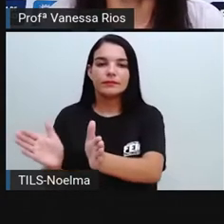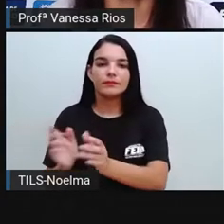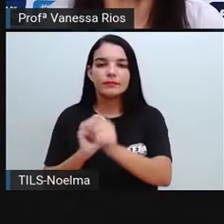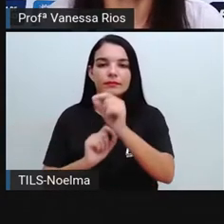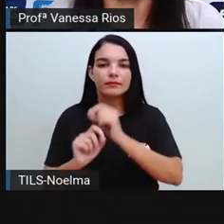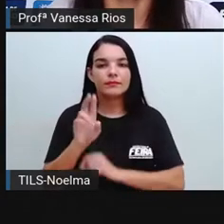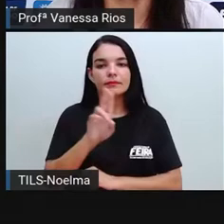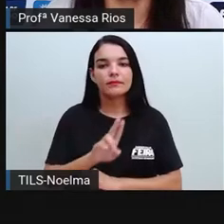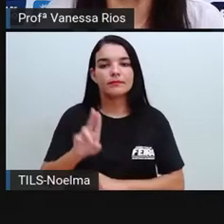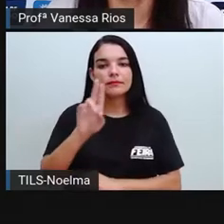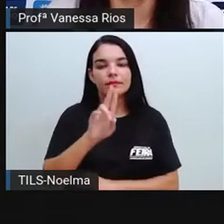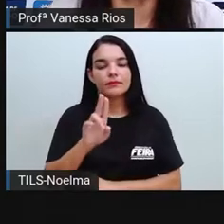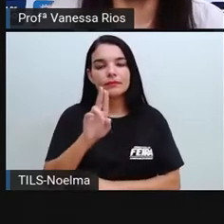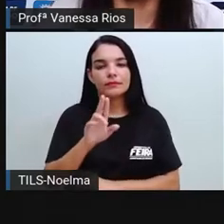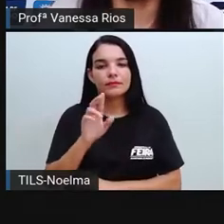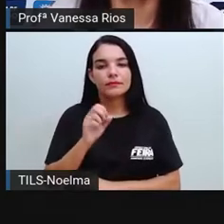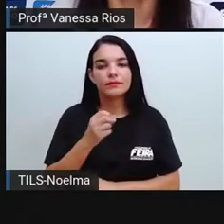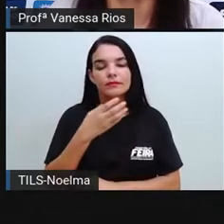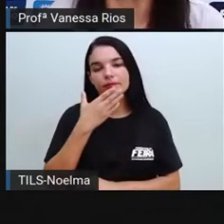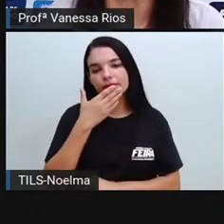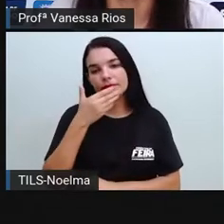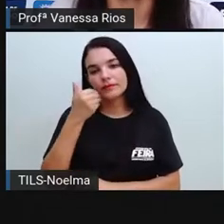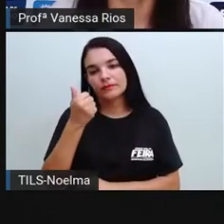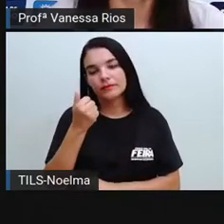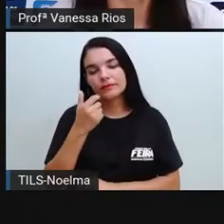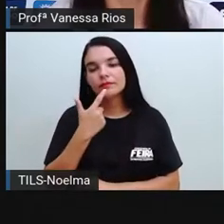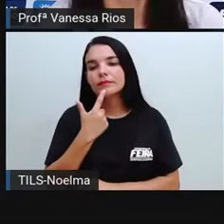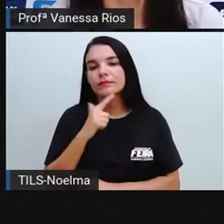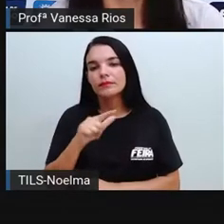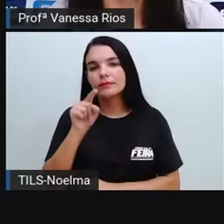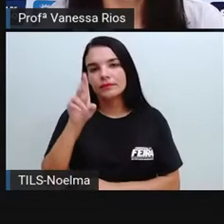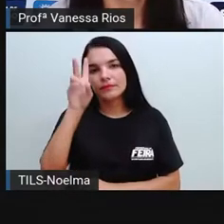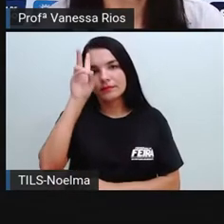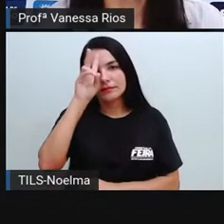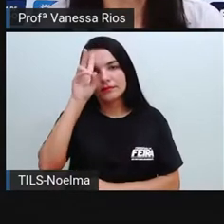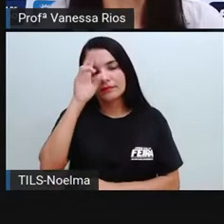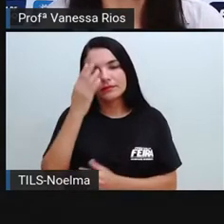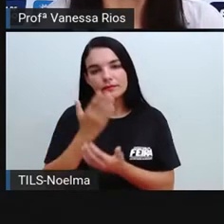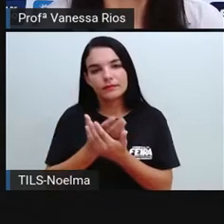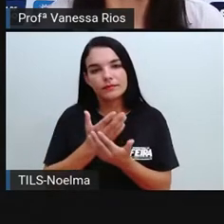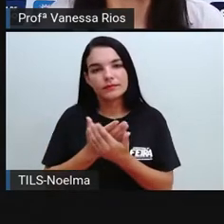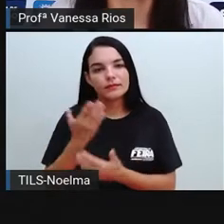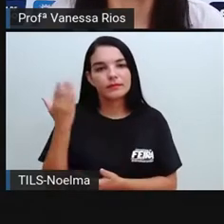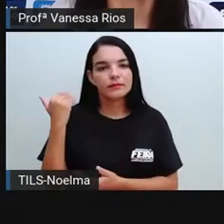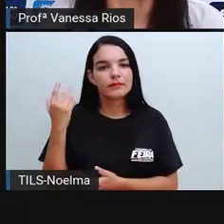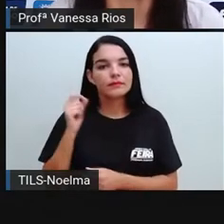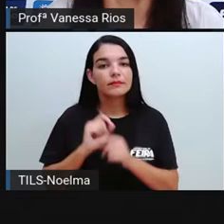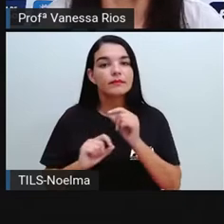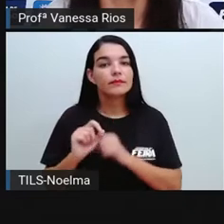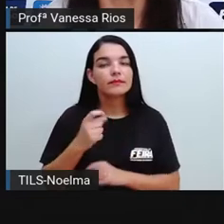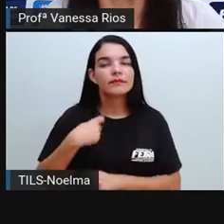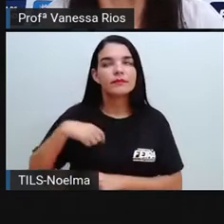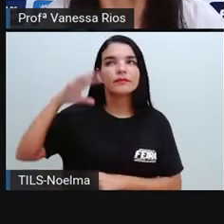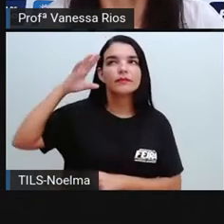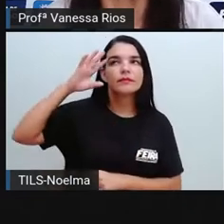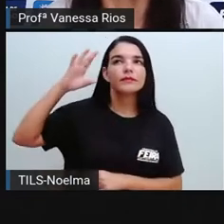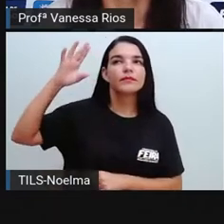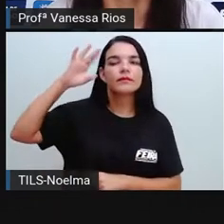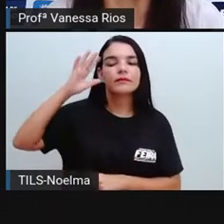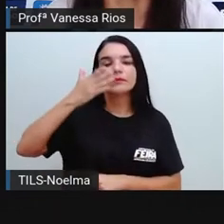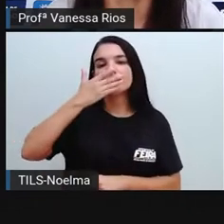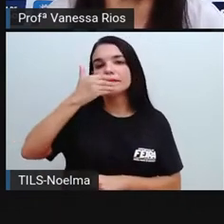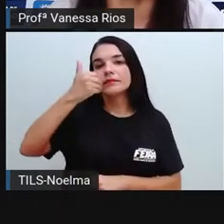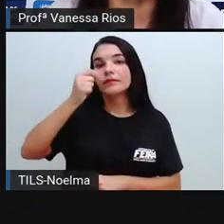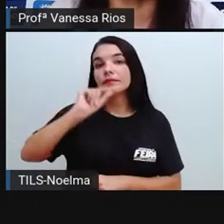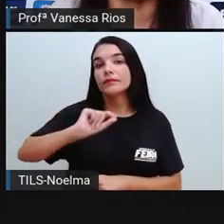E quando a PRO fala em melhor uso, a gente lembra aí da aula anterior, e nós fazemos a reflexão de que o melhor